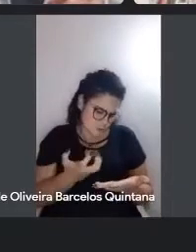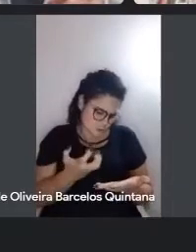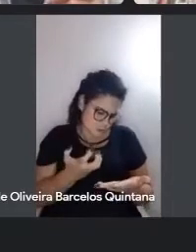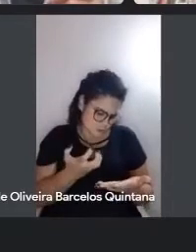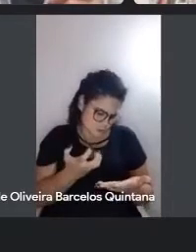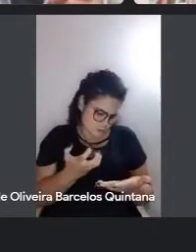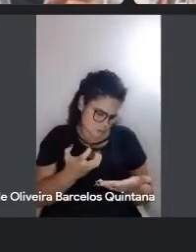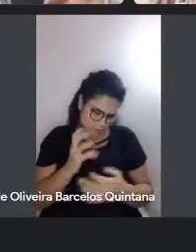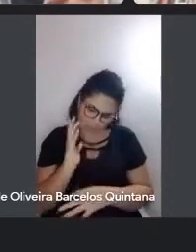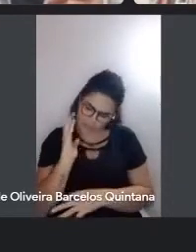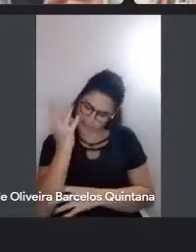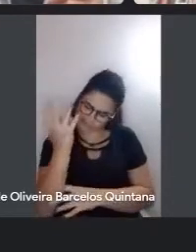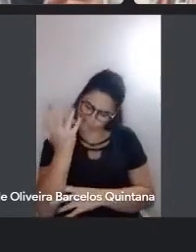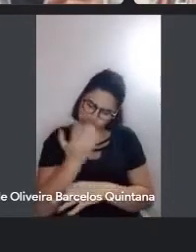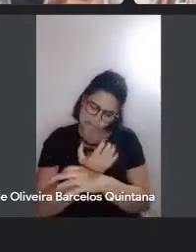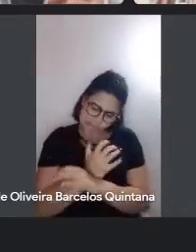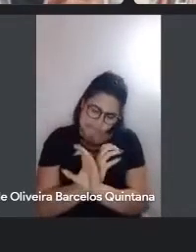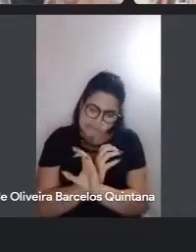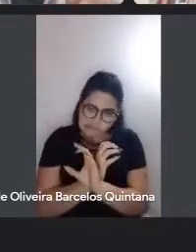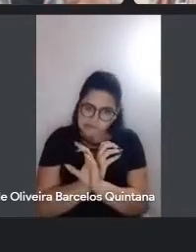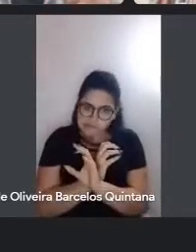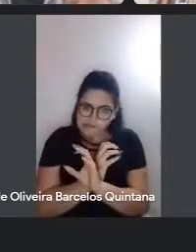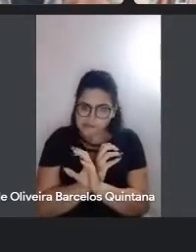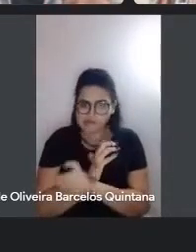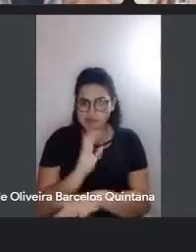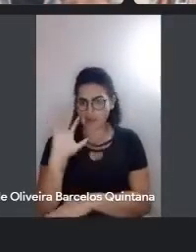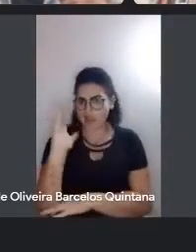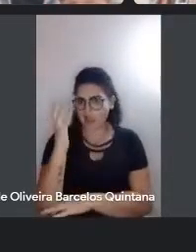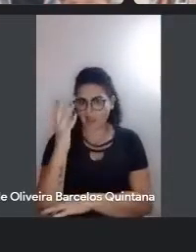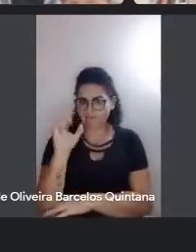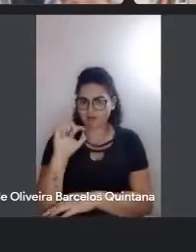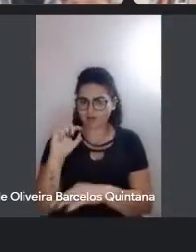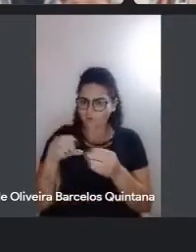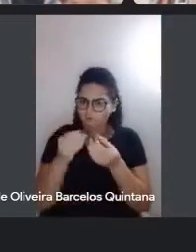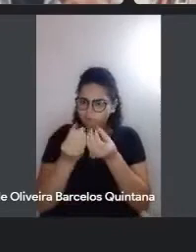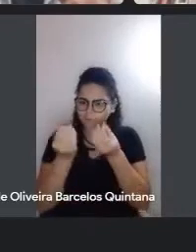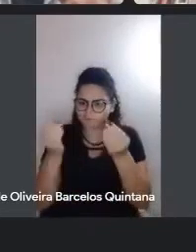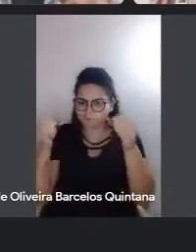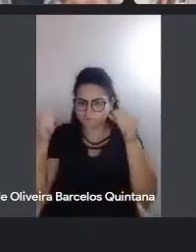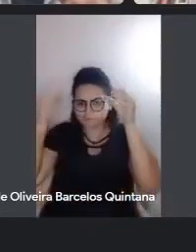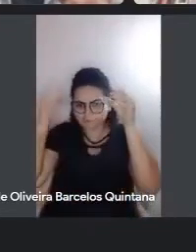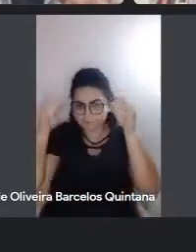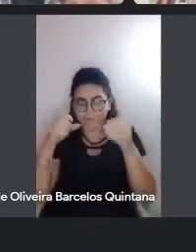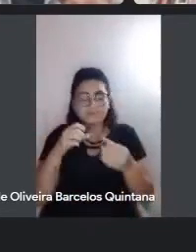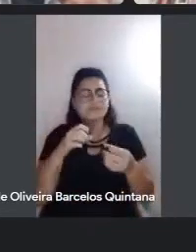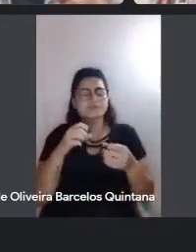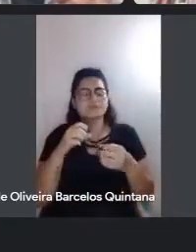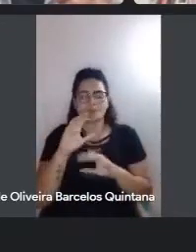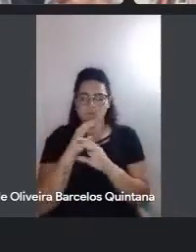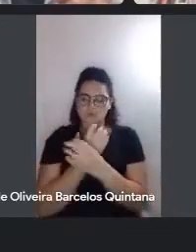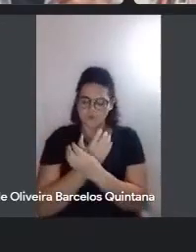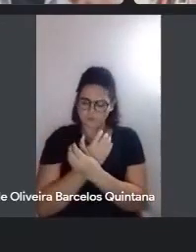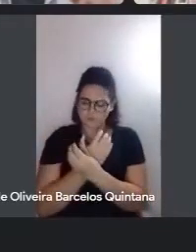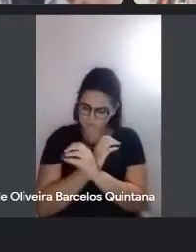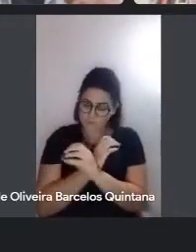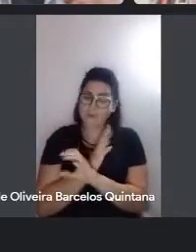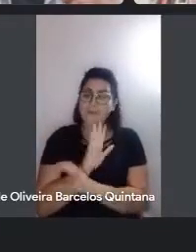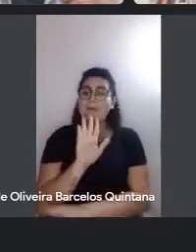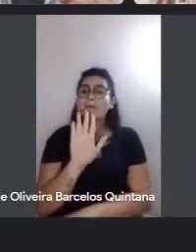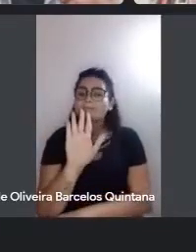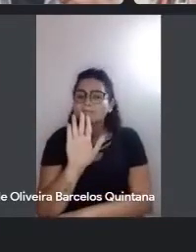árvore, uma caveirinha, uma árvore não, um cacto, uma caveirinha embaixo, só que olhem só o que o Euclides